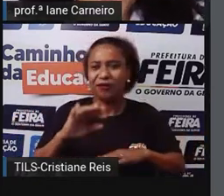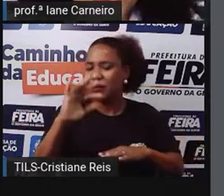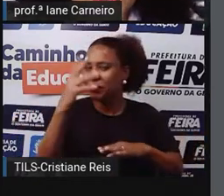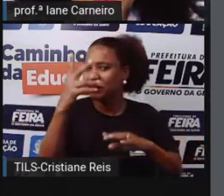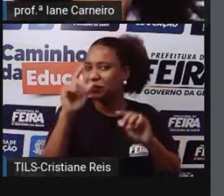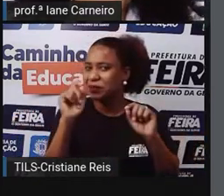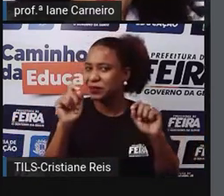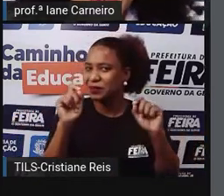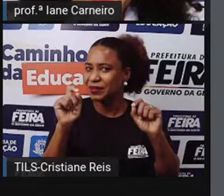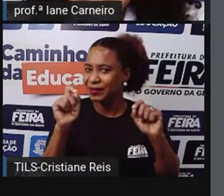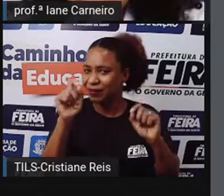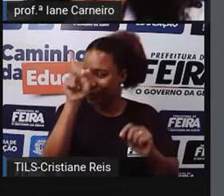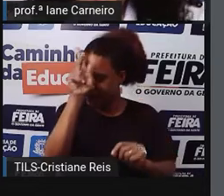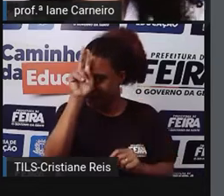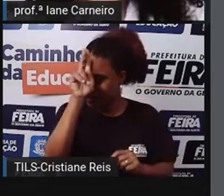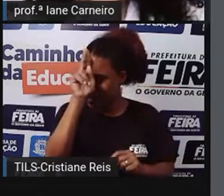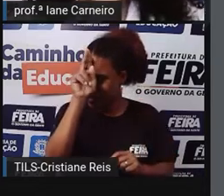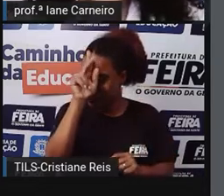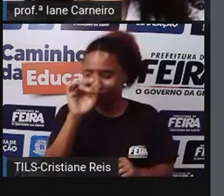dona baratinha? Vamos ver?